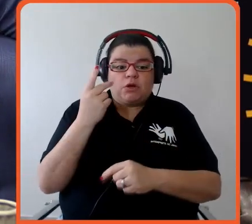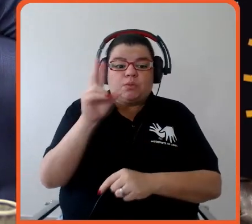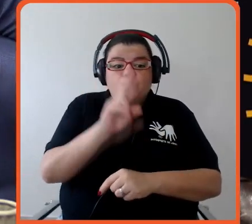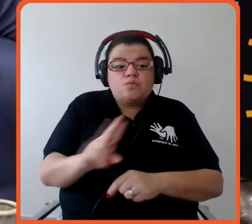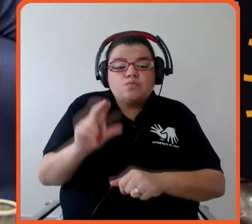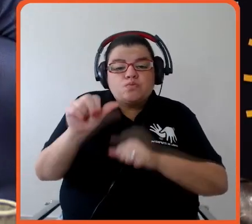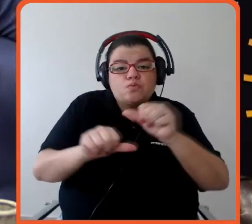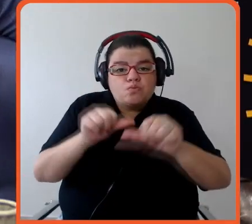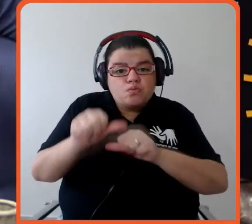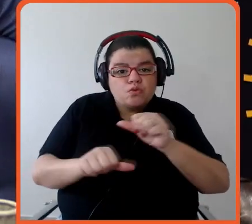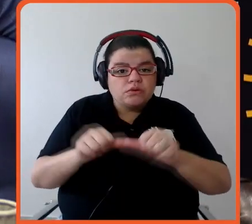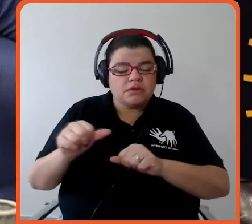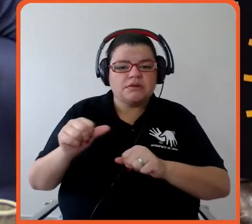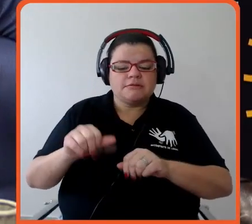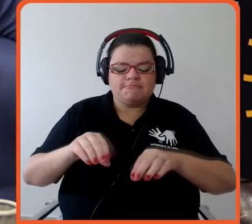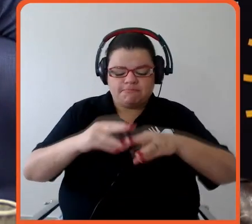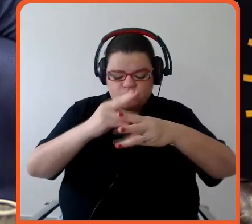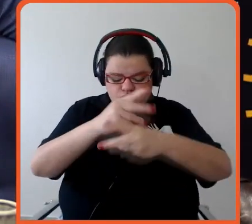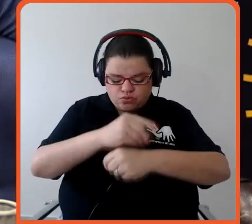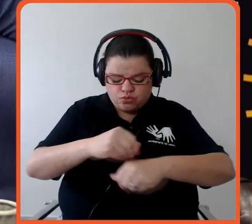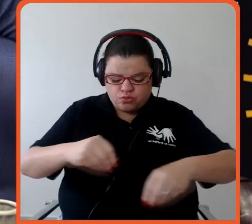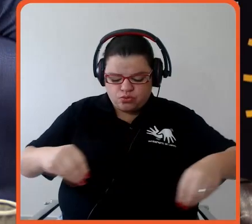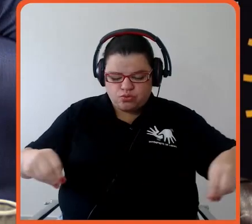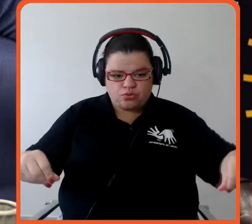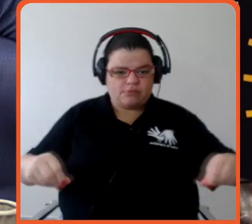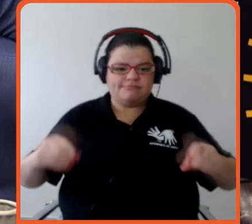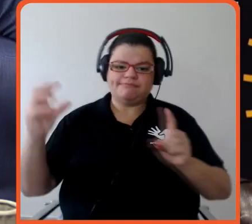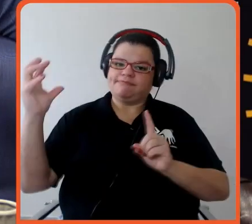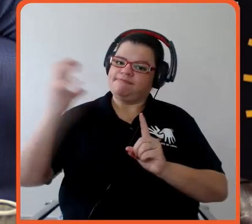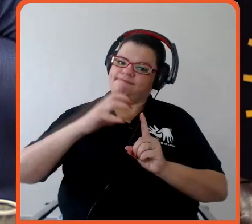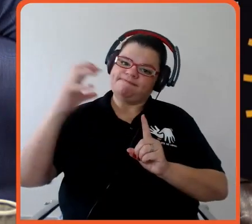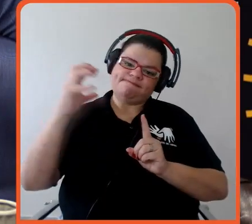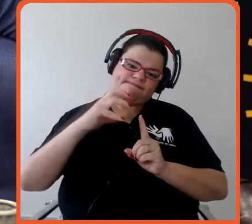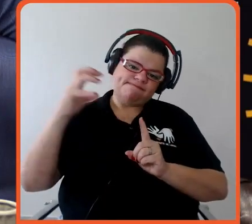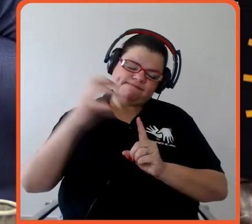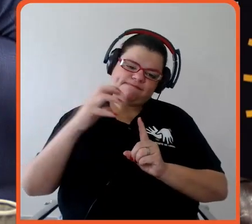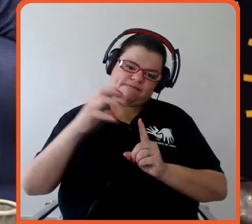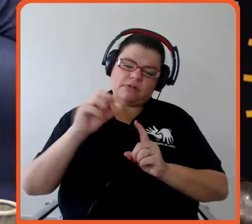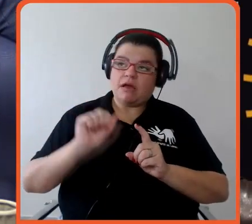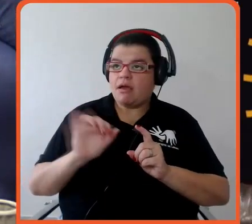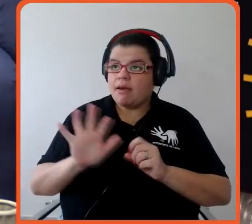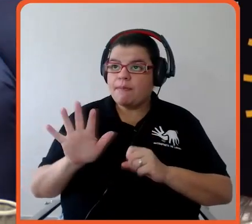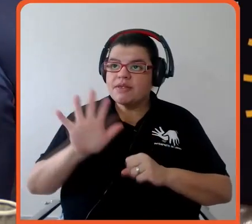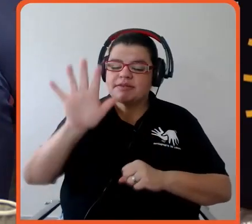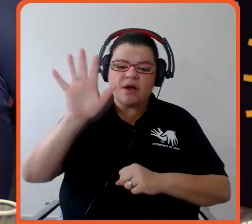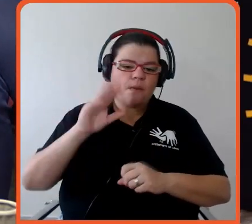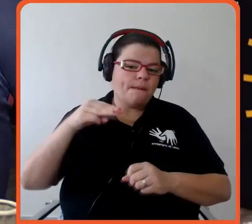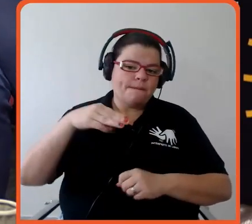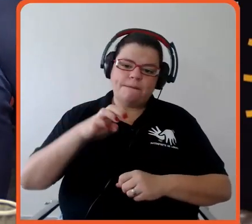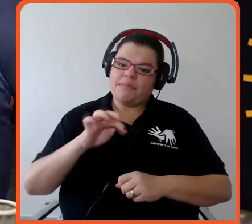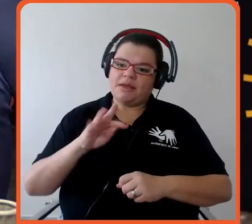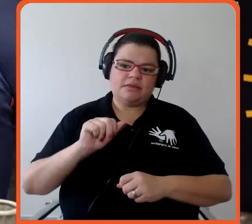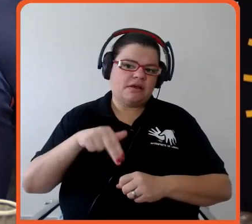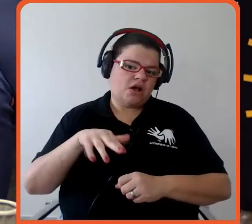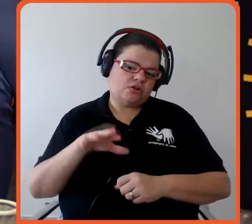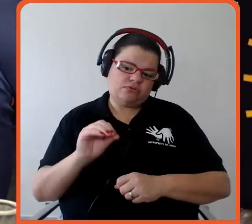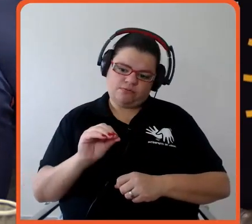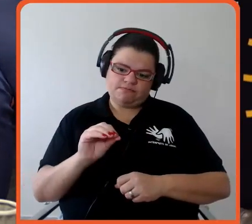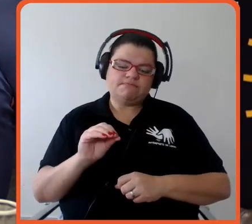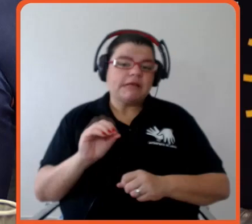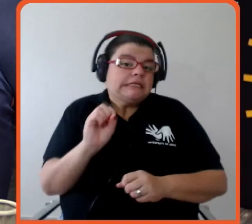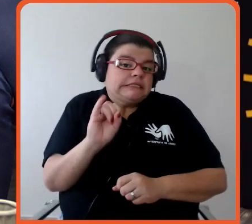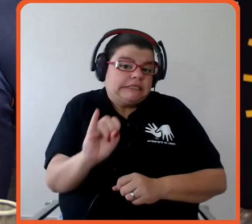produção pecuária em si, vínculo direto com emissões de metano e emissões em geral, se você, obviamente, fazer com que